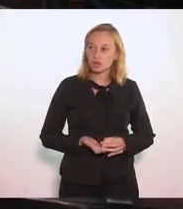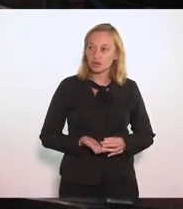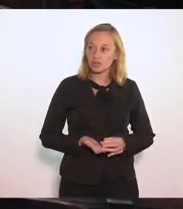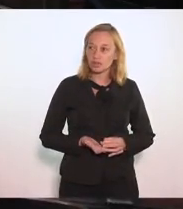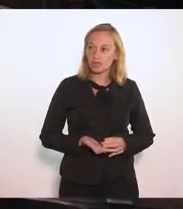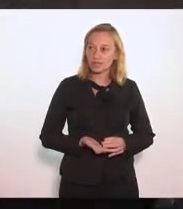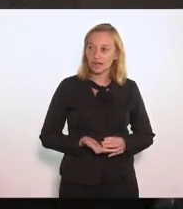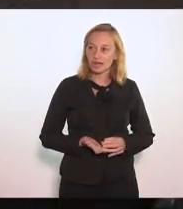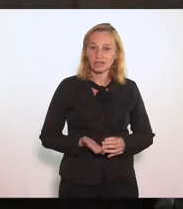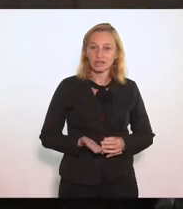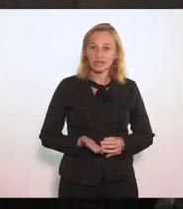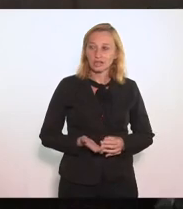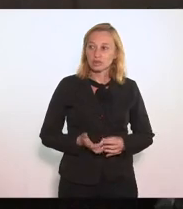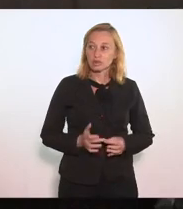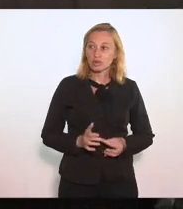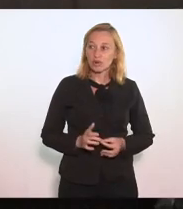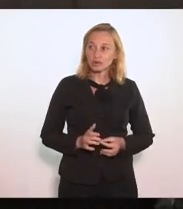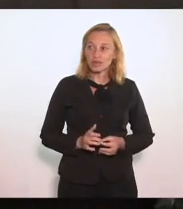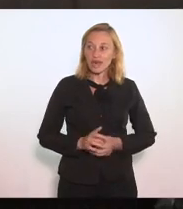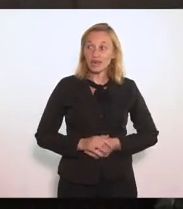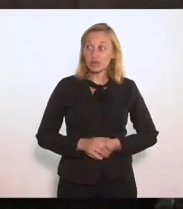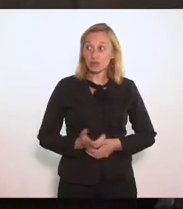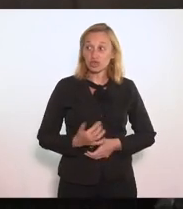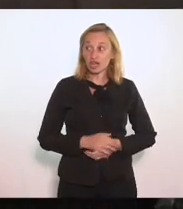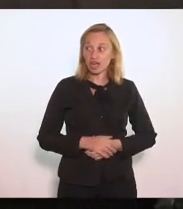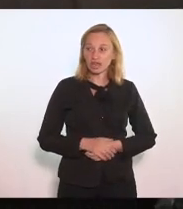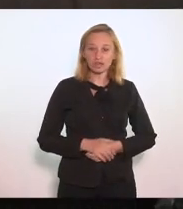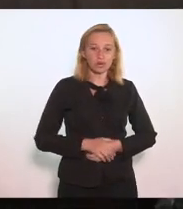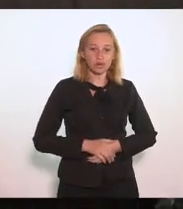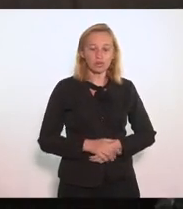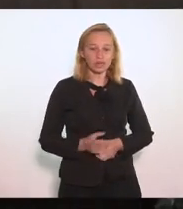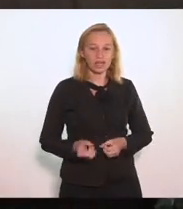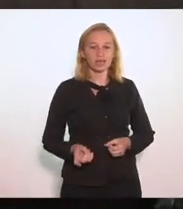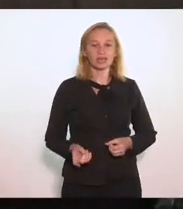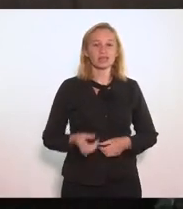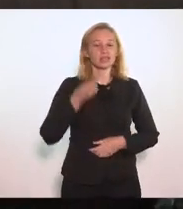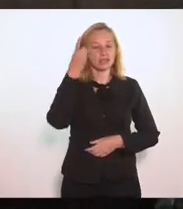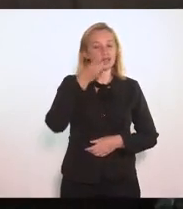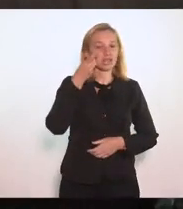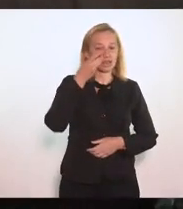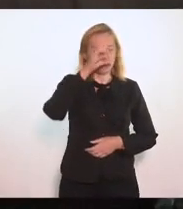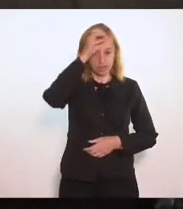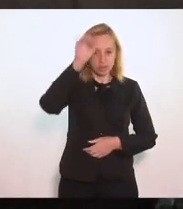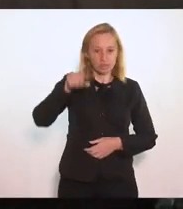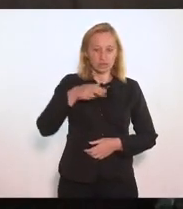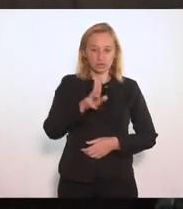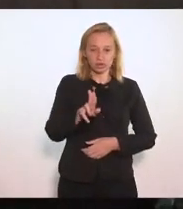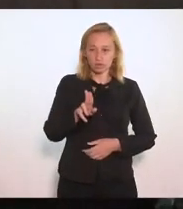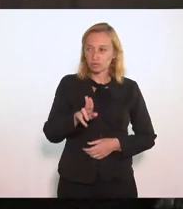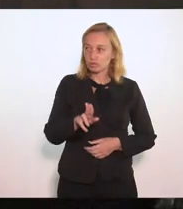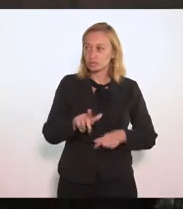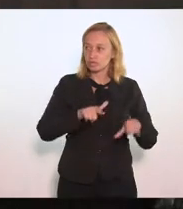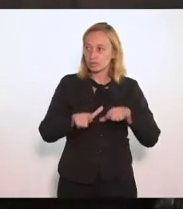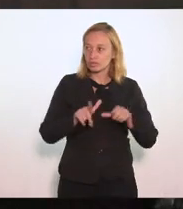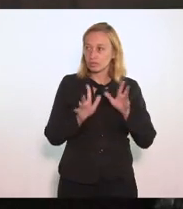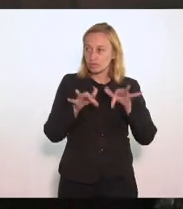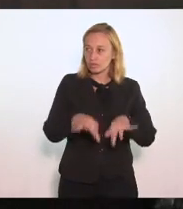Deputada Tia Ju Que preside Este expediente Final